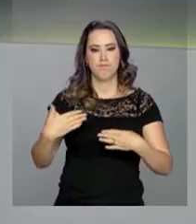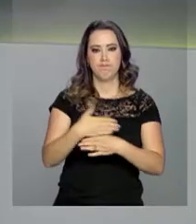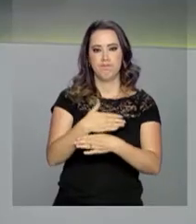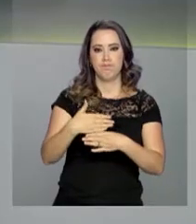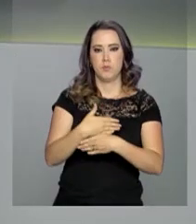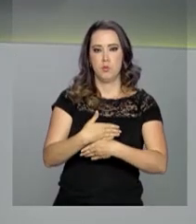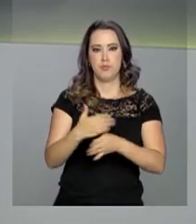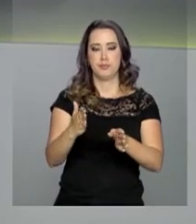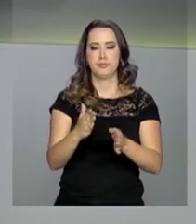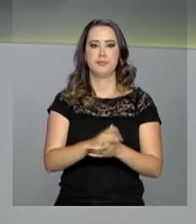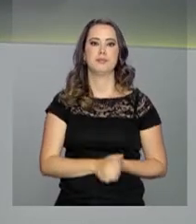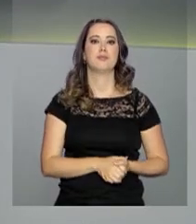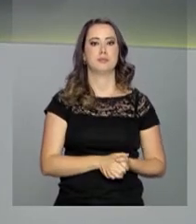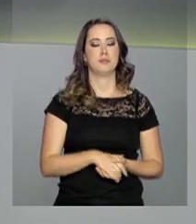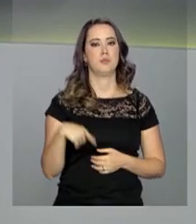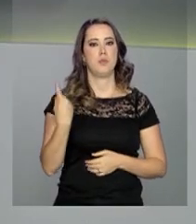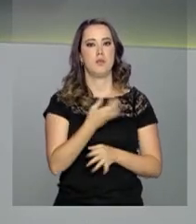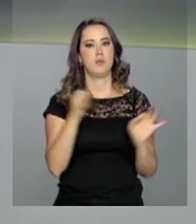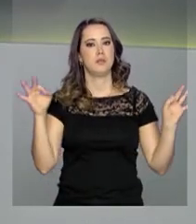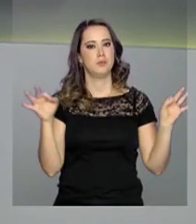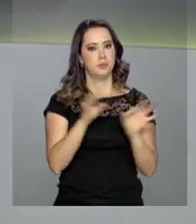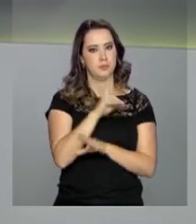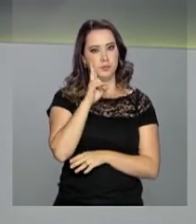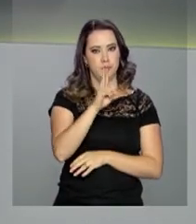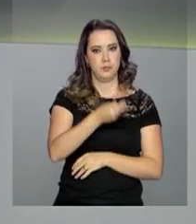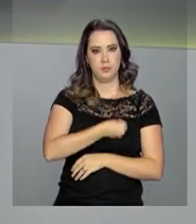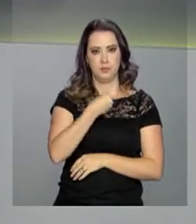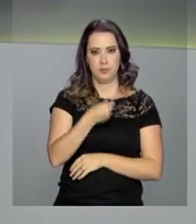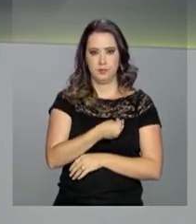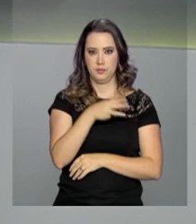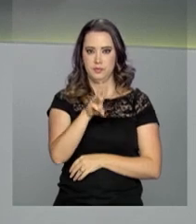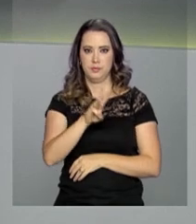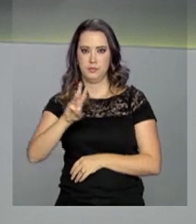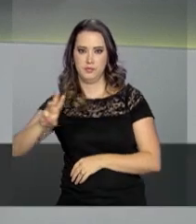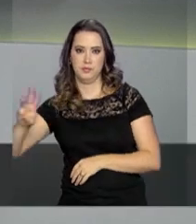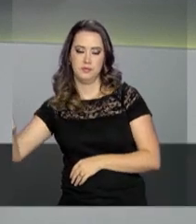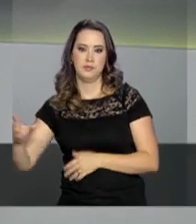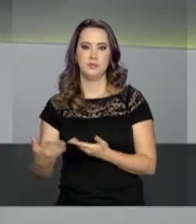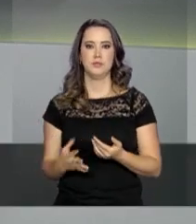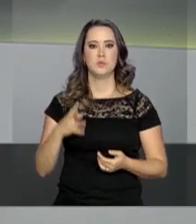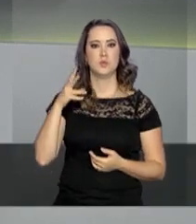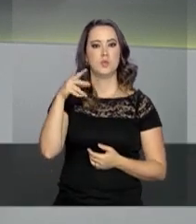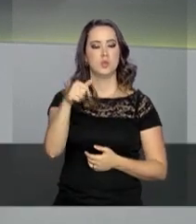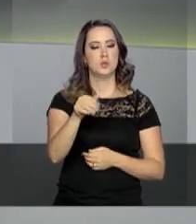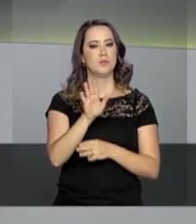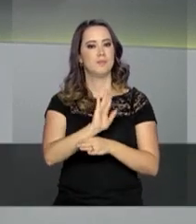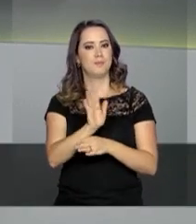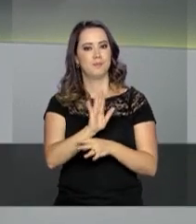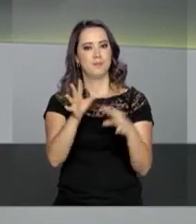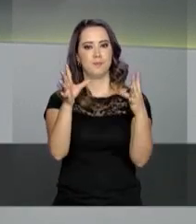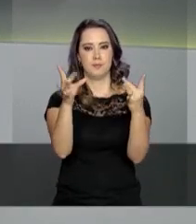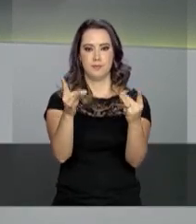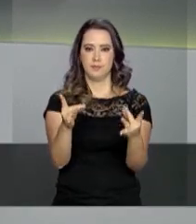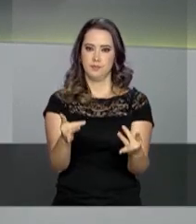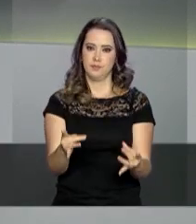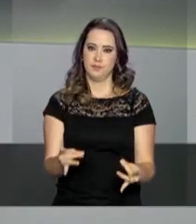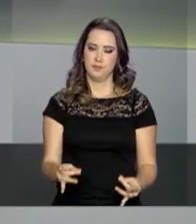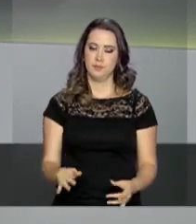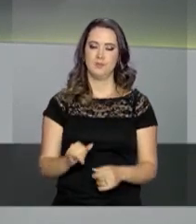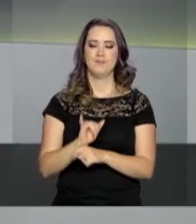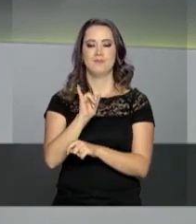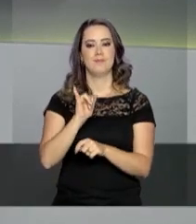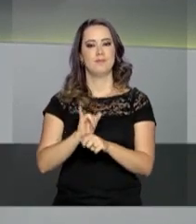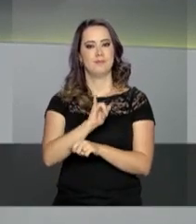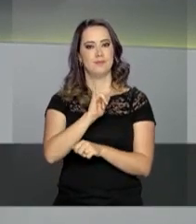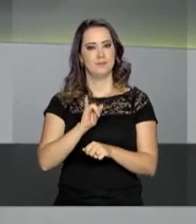Nós ficamos por aqui. Você acompanha a programação ao vivo pelo site da NBR na internet e todas as reportagens estão